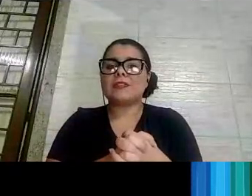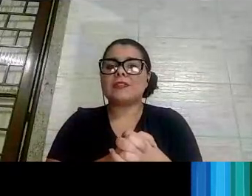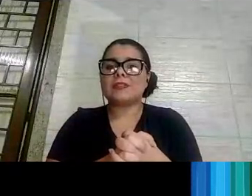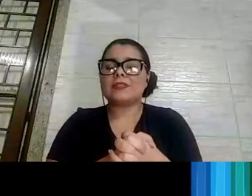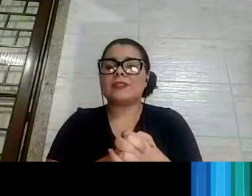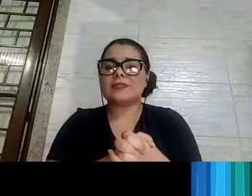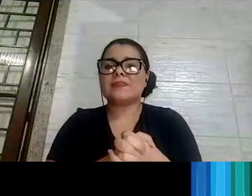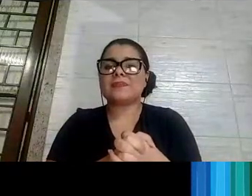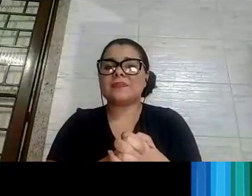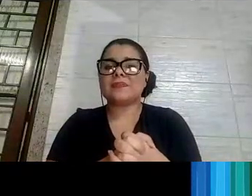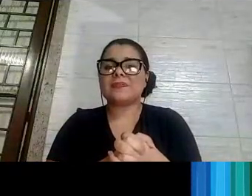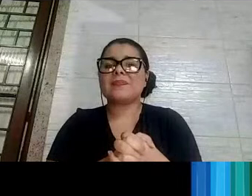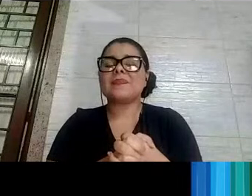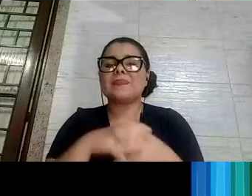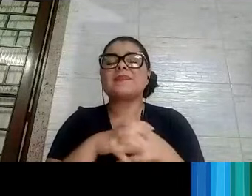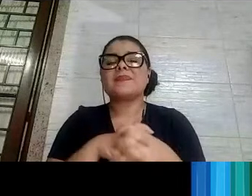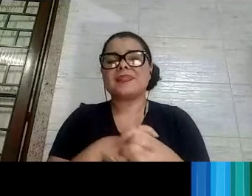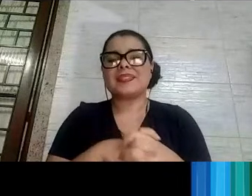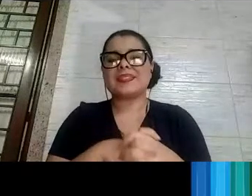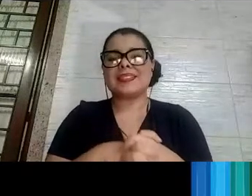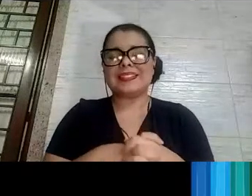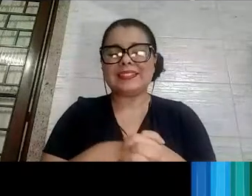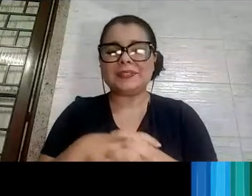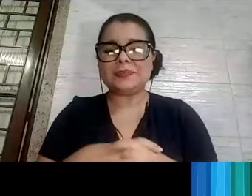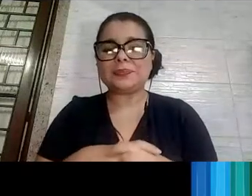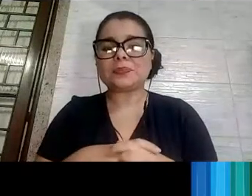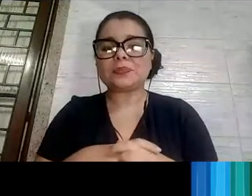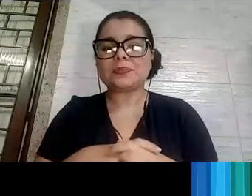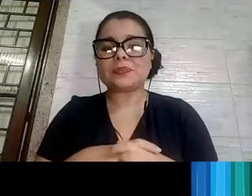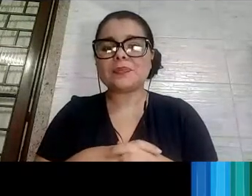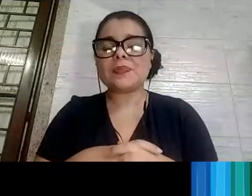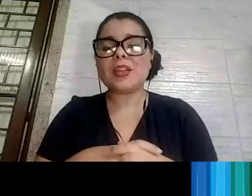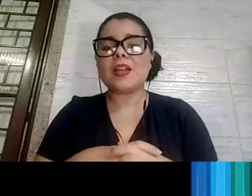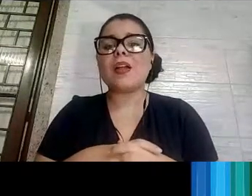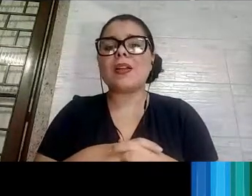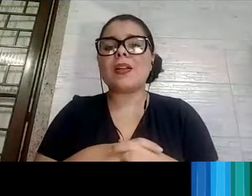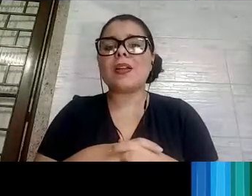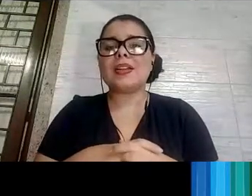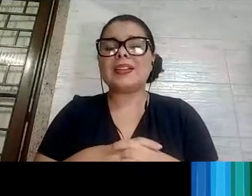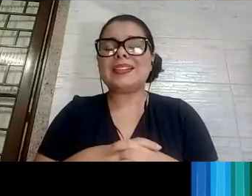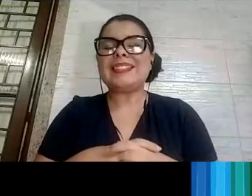Oprimido, viu? Isso, isso aí, vamos desoprimir as pessoas.